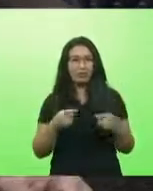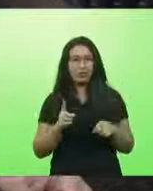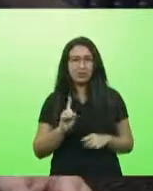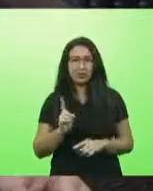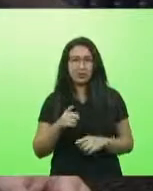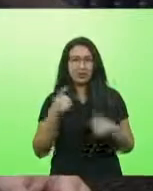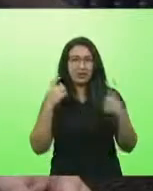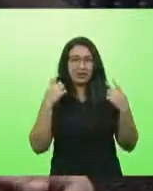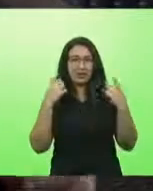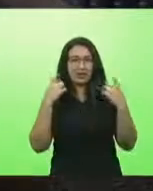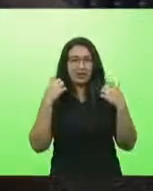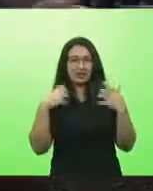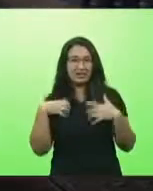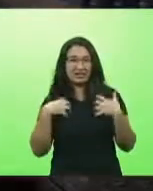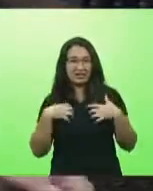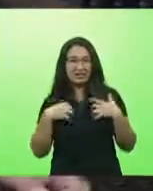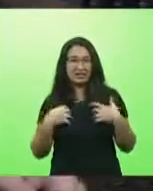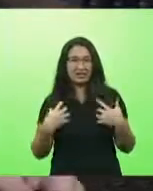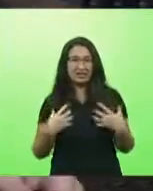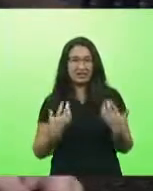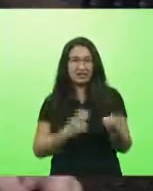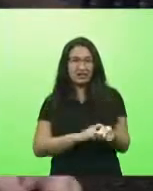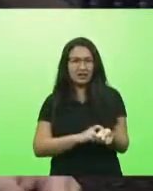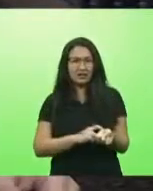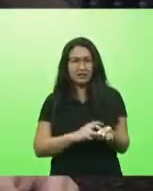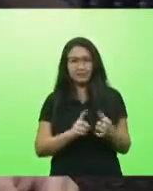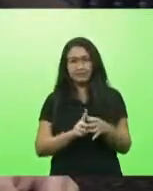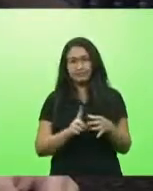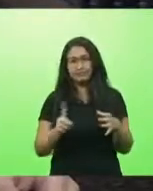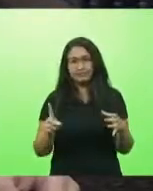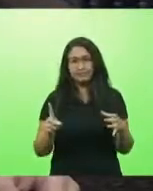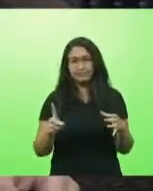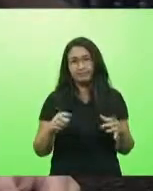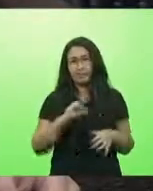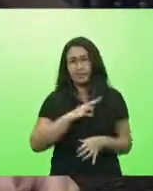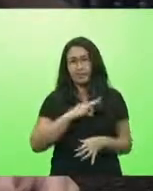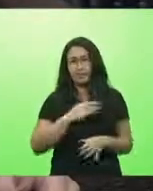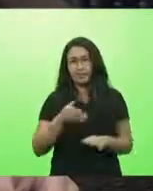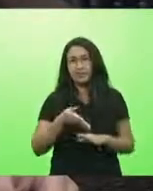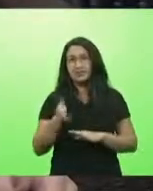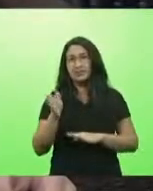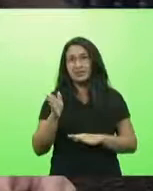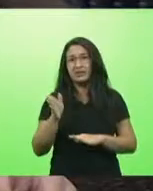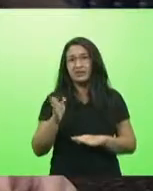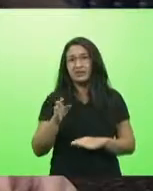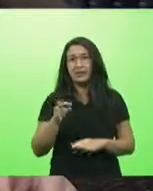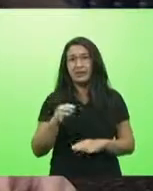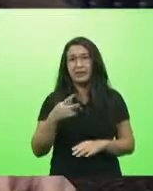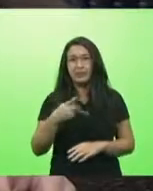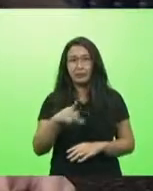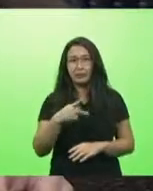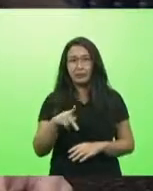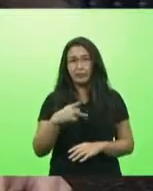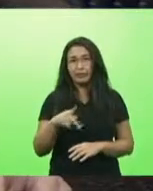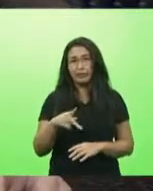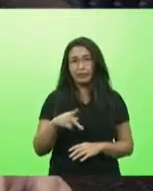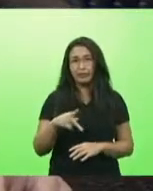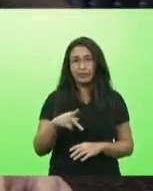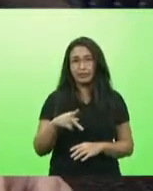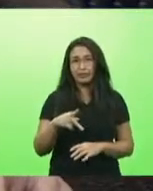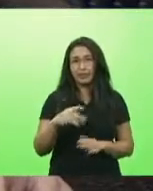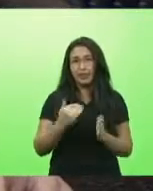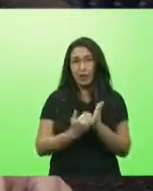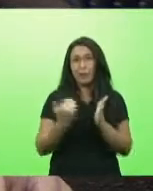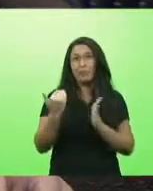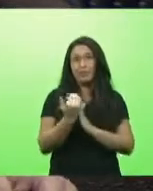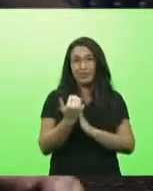estressado está estressado sai da polícia faz concurso para ser professor vai se estressar o dobro e ganhar metade aí vai ver o que é estresse